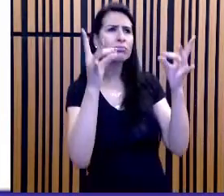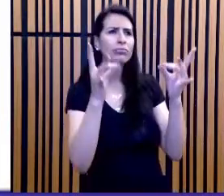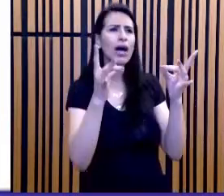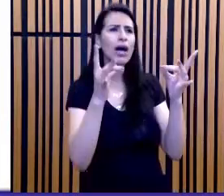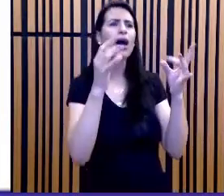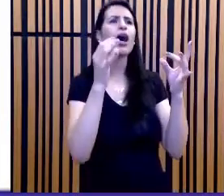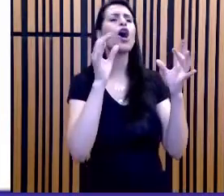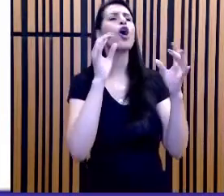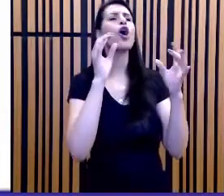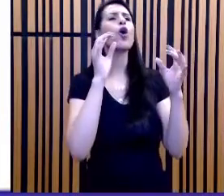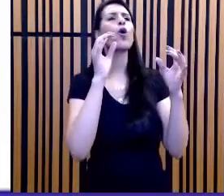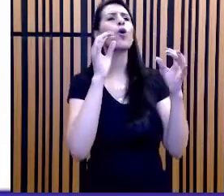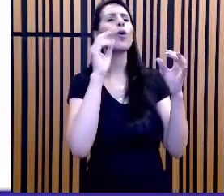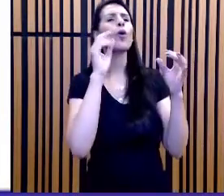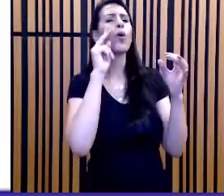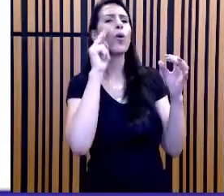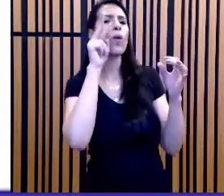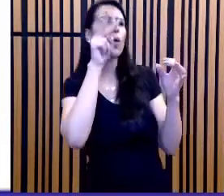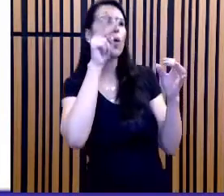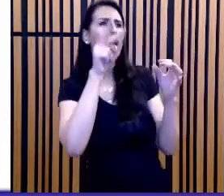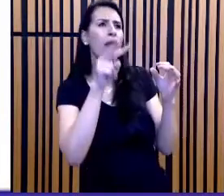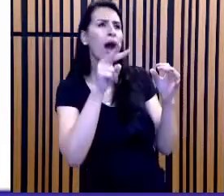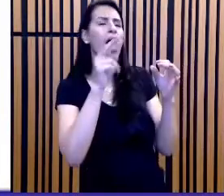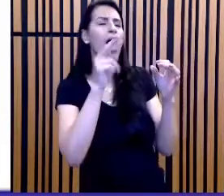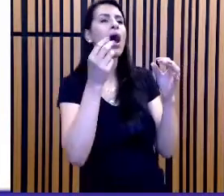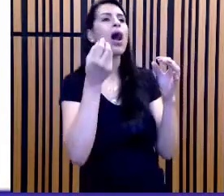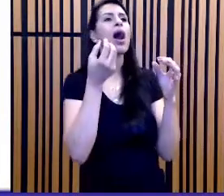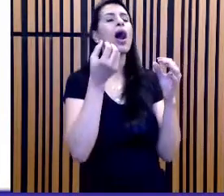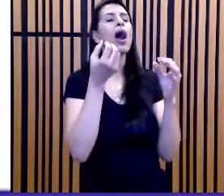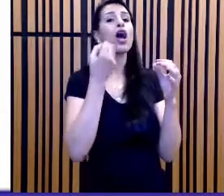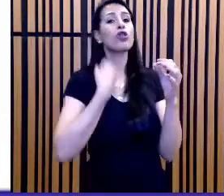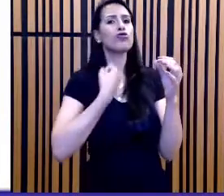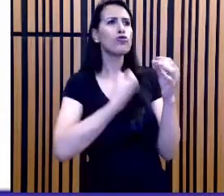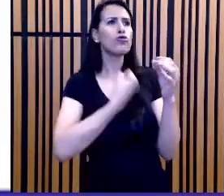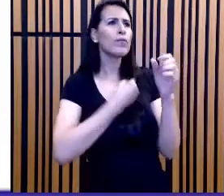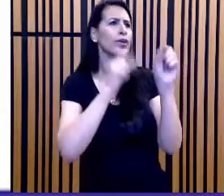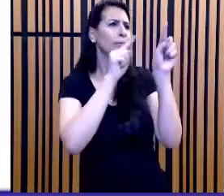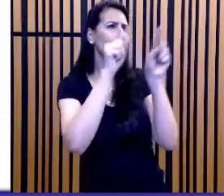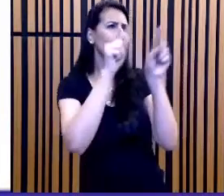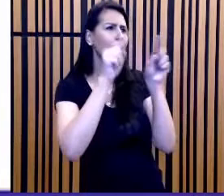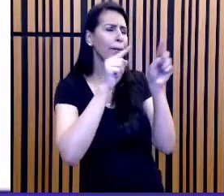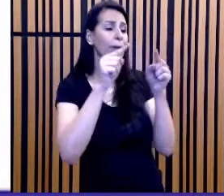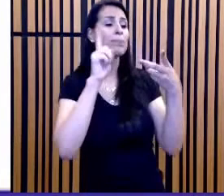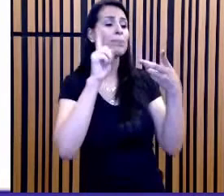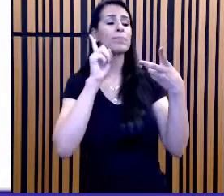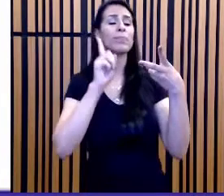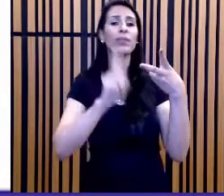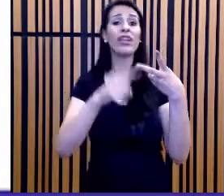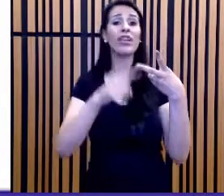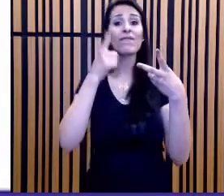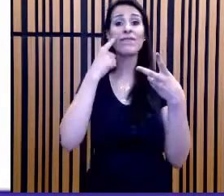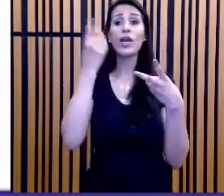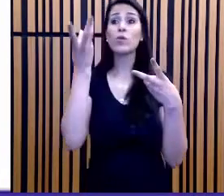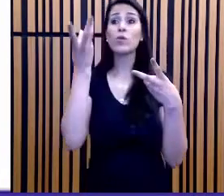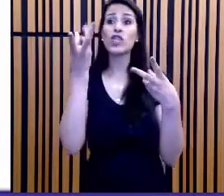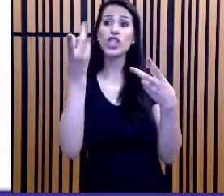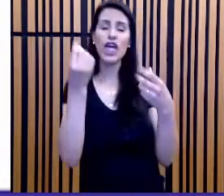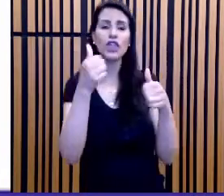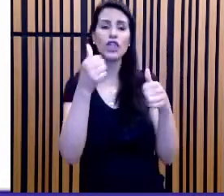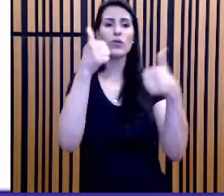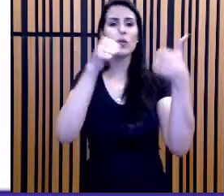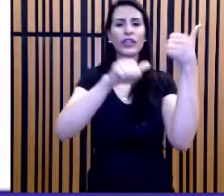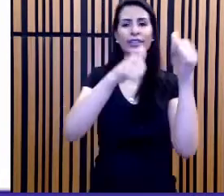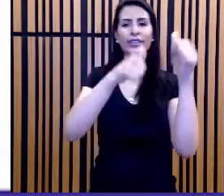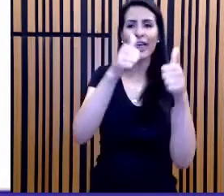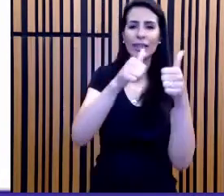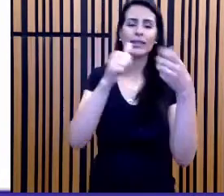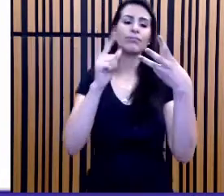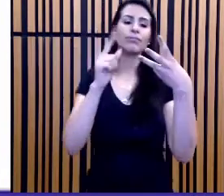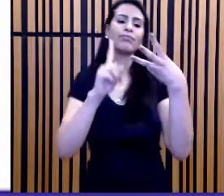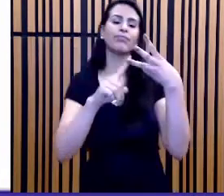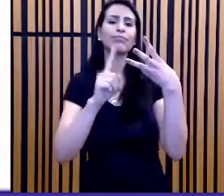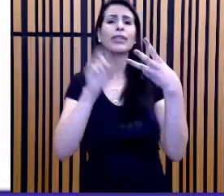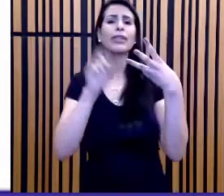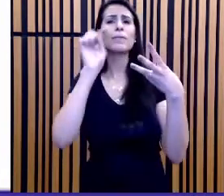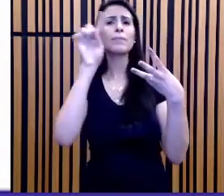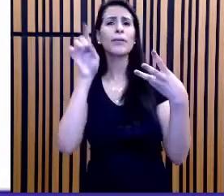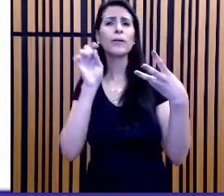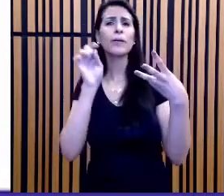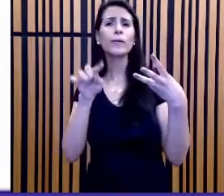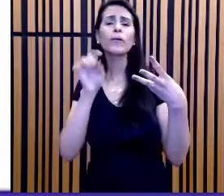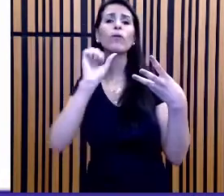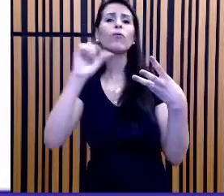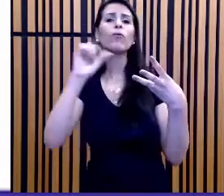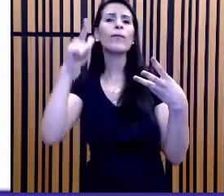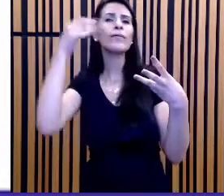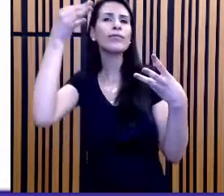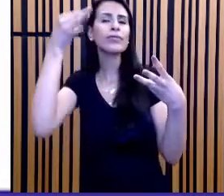potencialmente relevantes e o objetivo da questão tudo isso tem que ficar claro para cada uma das 45 questões da prova.